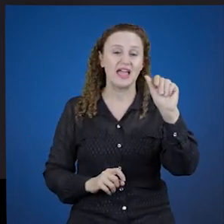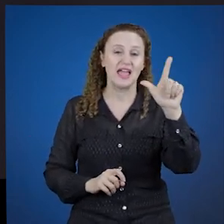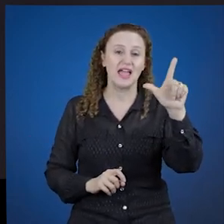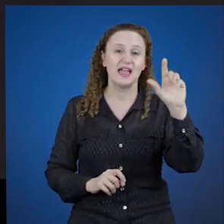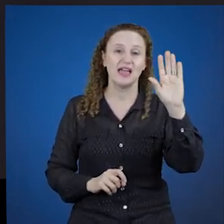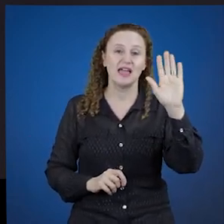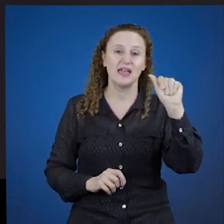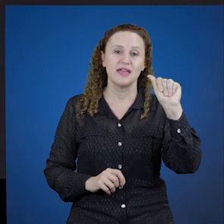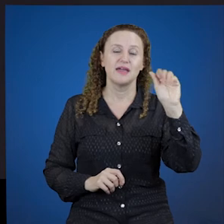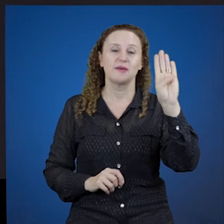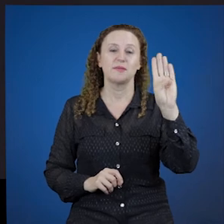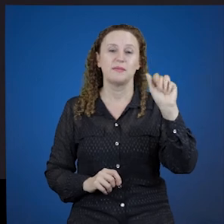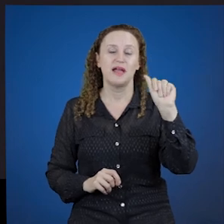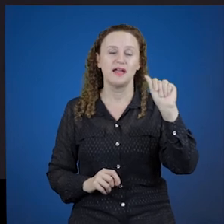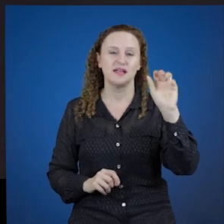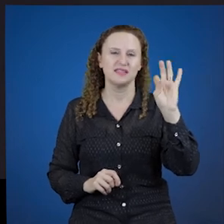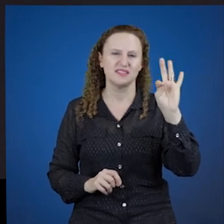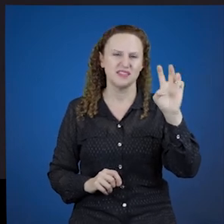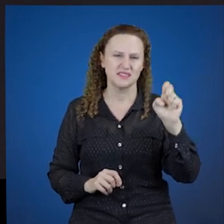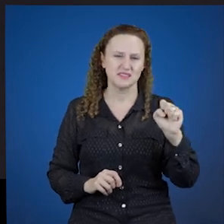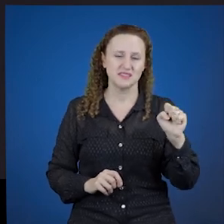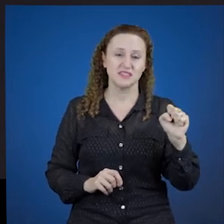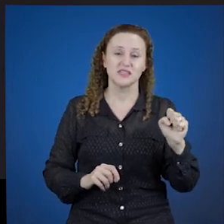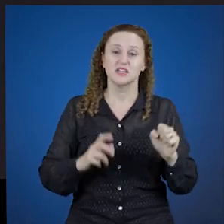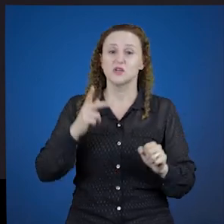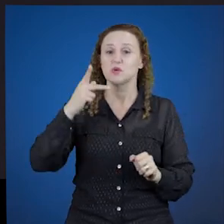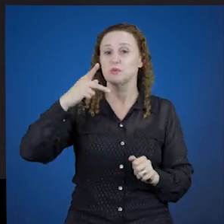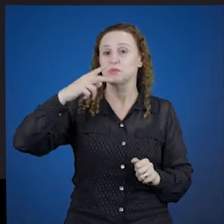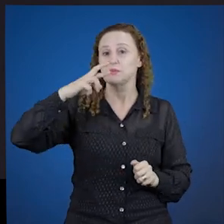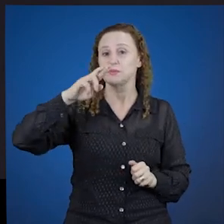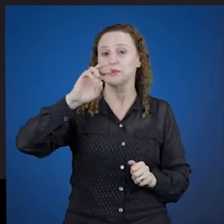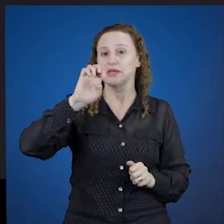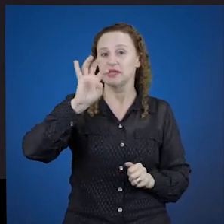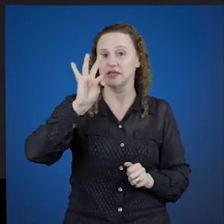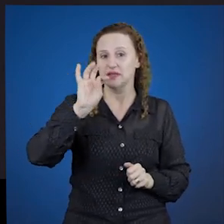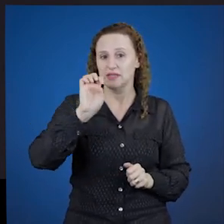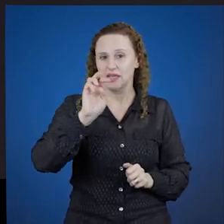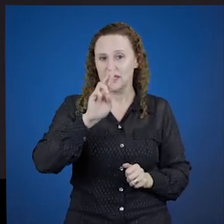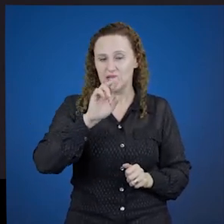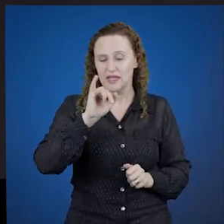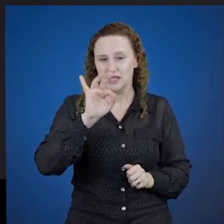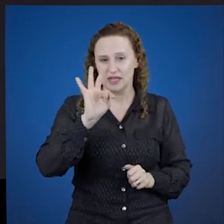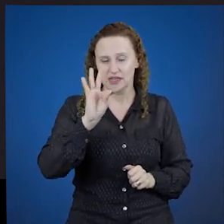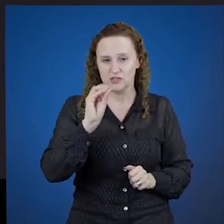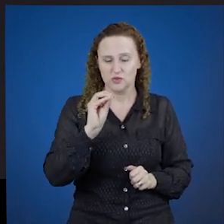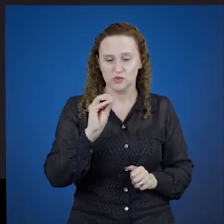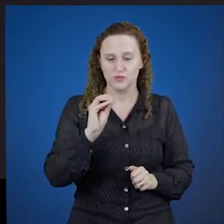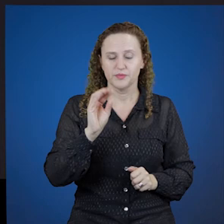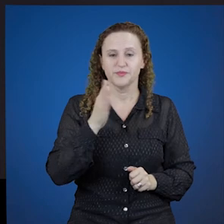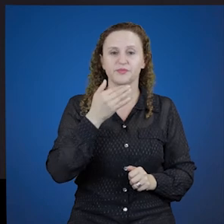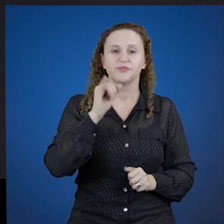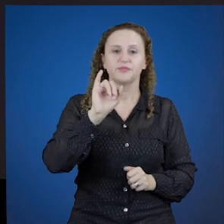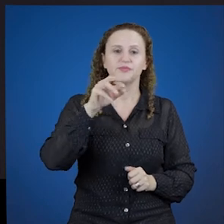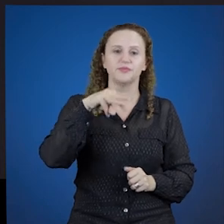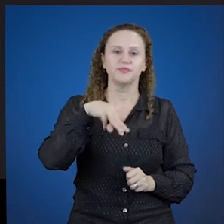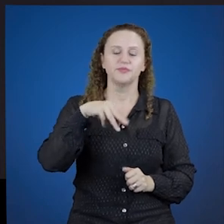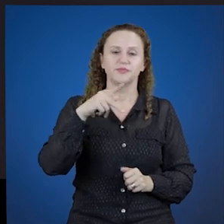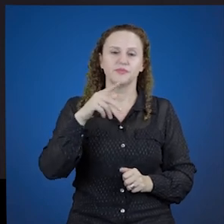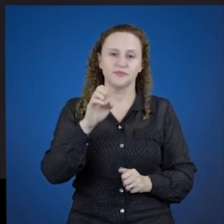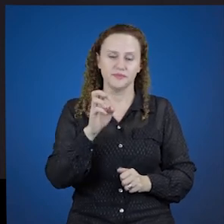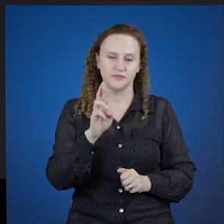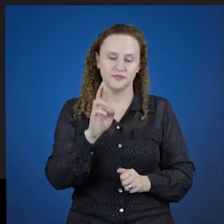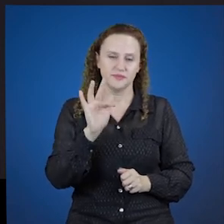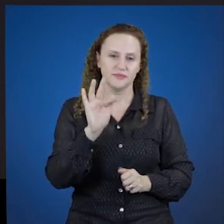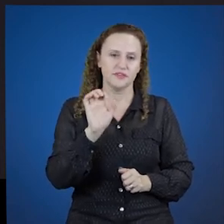imperfeito, no pretérito perfeito, terminação, a desinência ave,